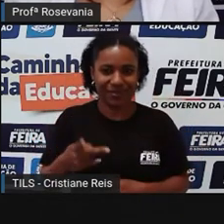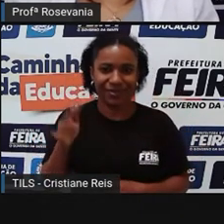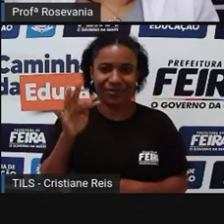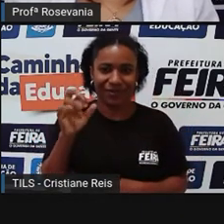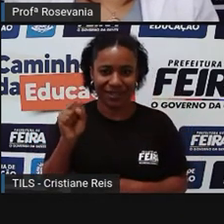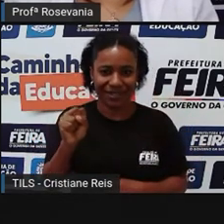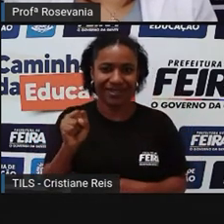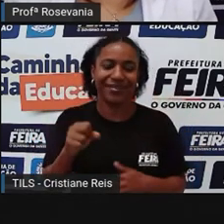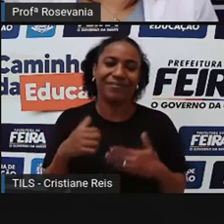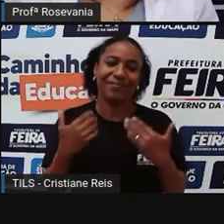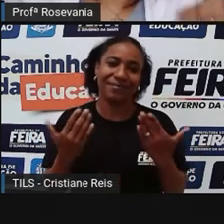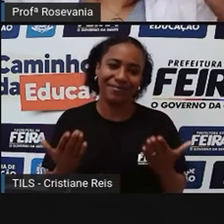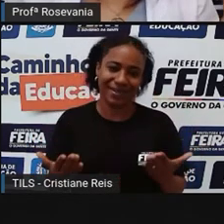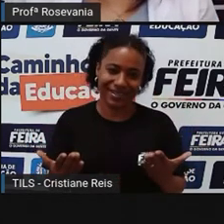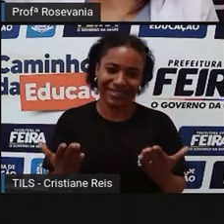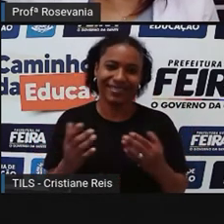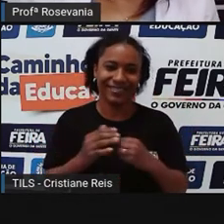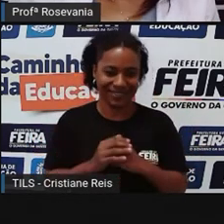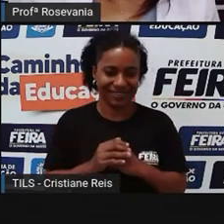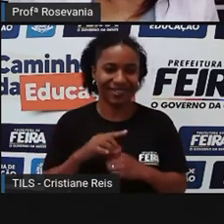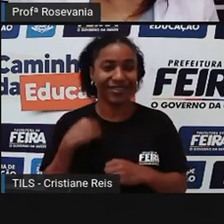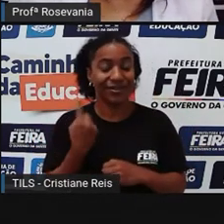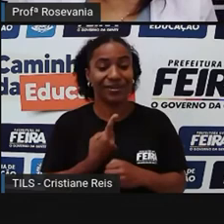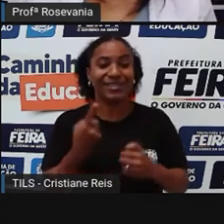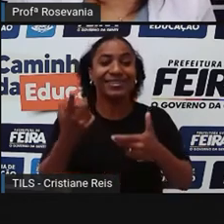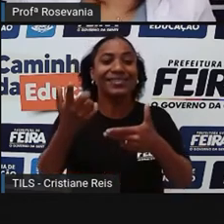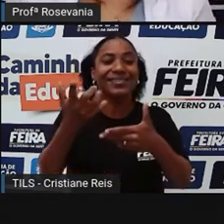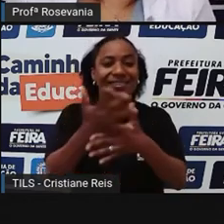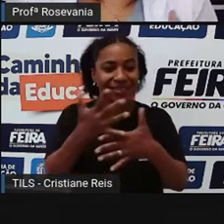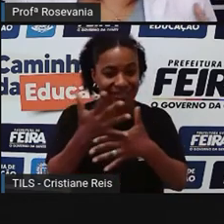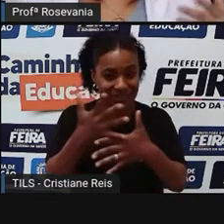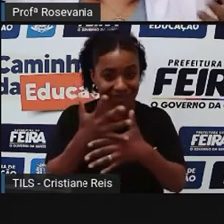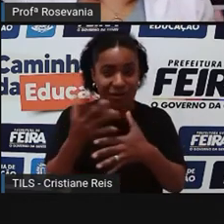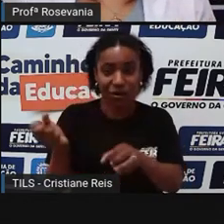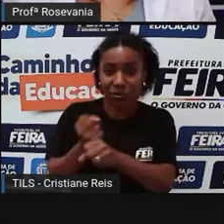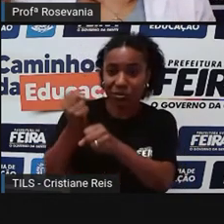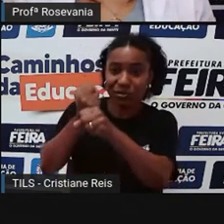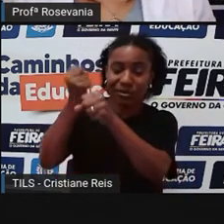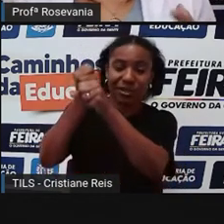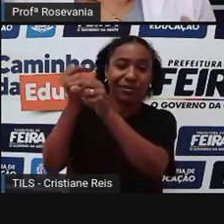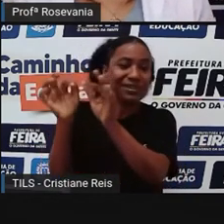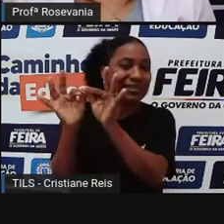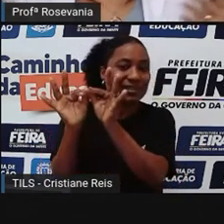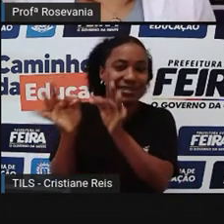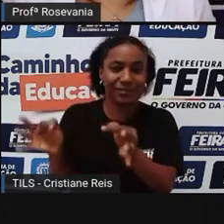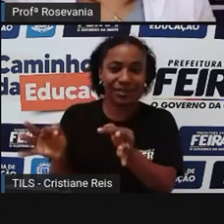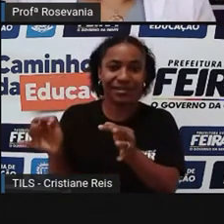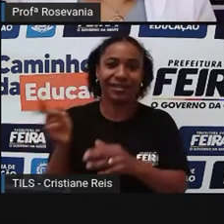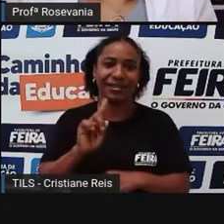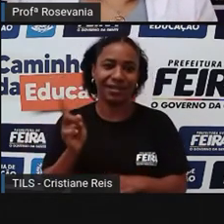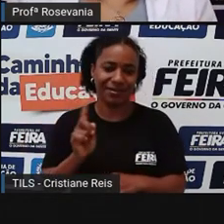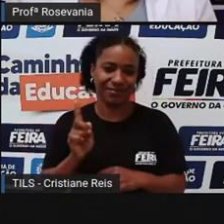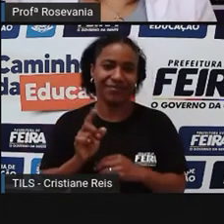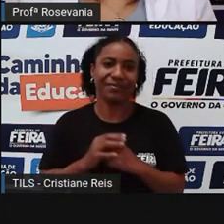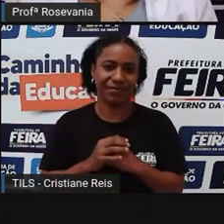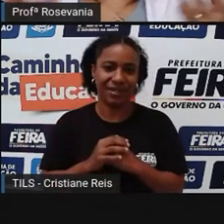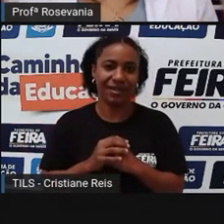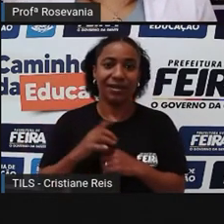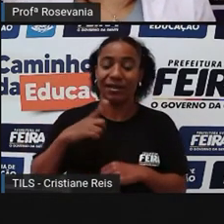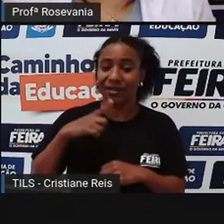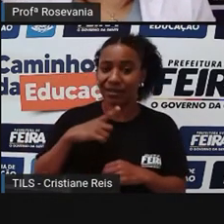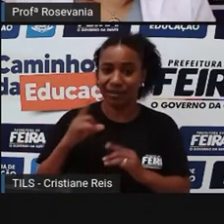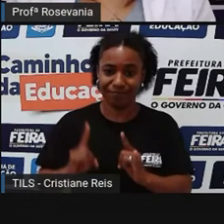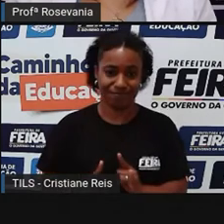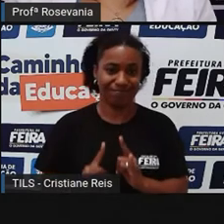mas a nossa cidade não ficou só com aquelas construções simples, nós passamos a ter também prédios